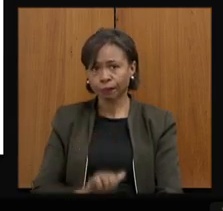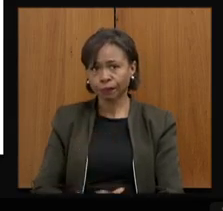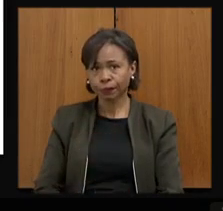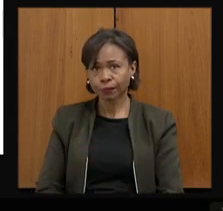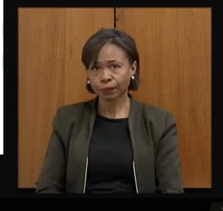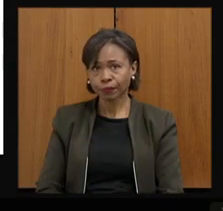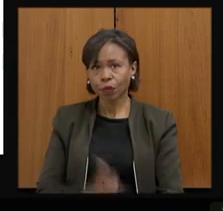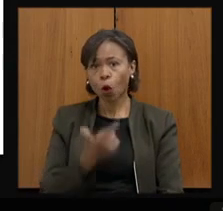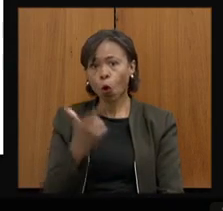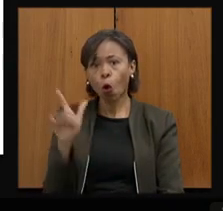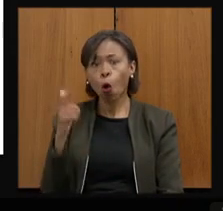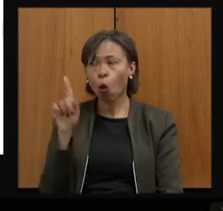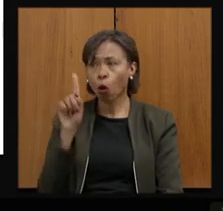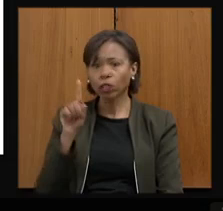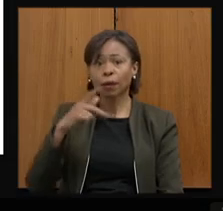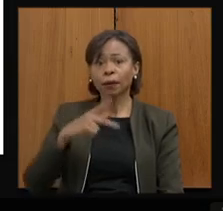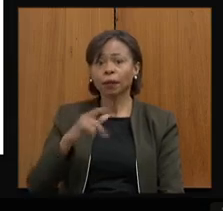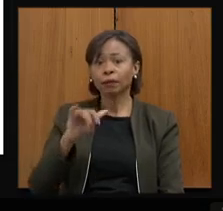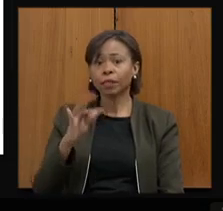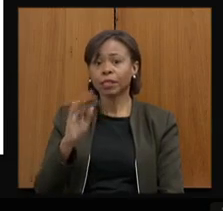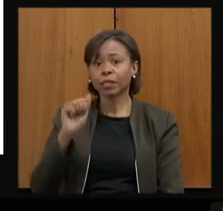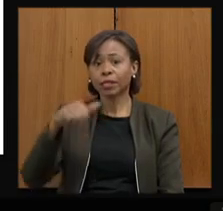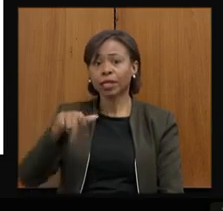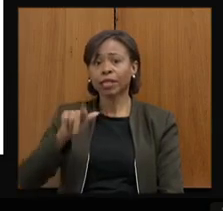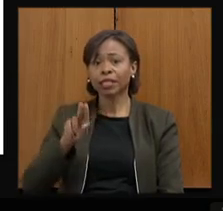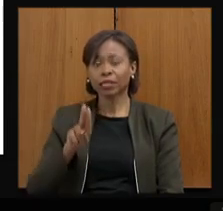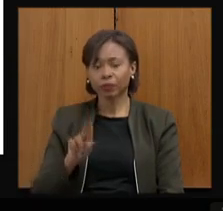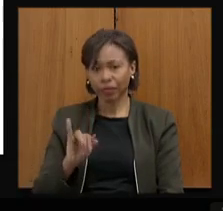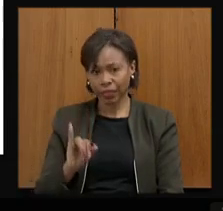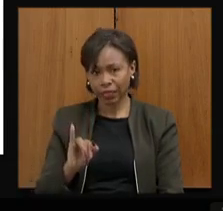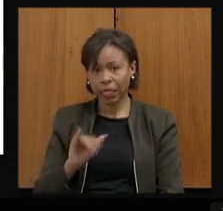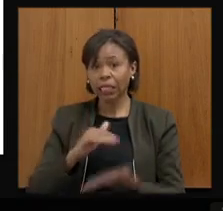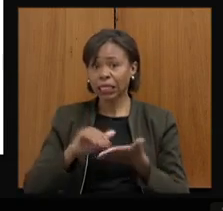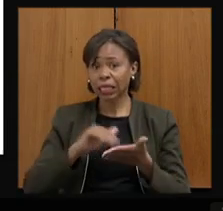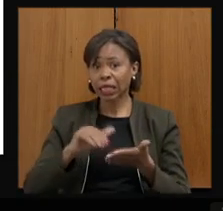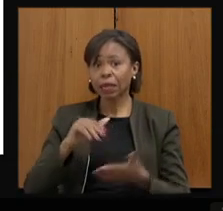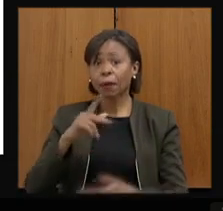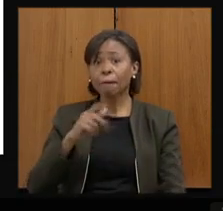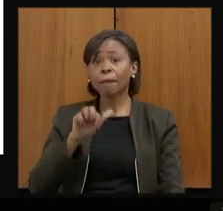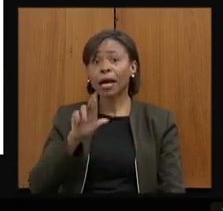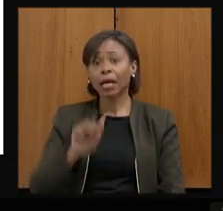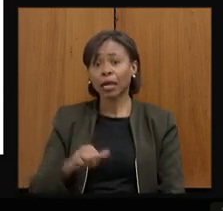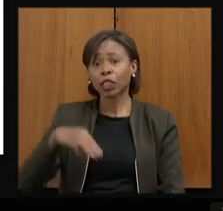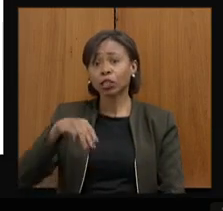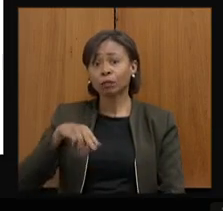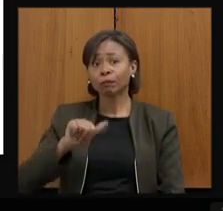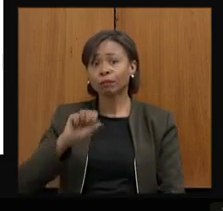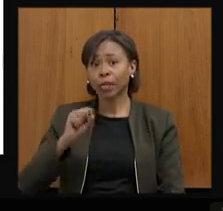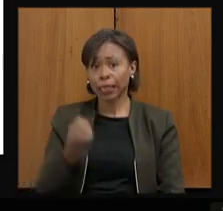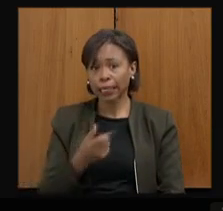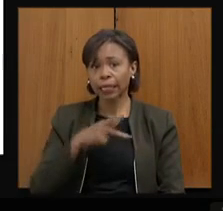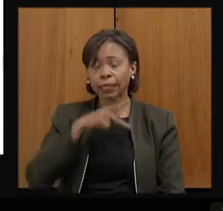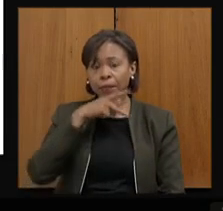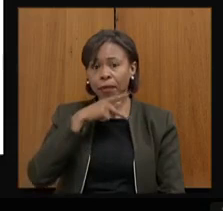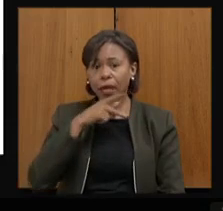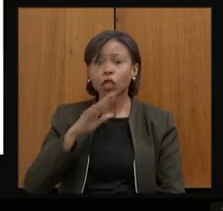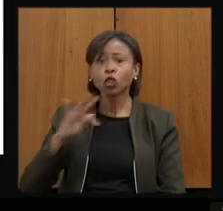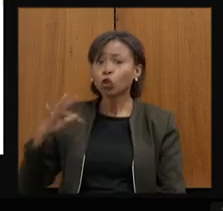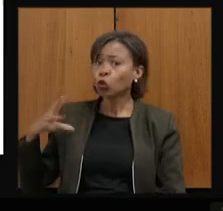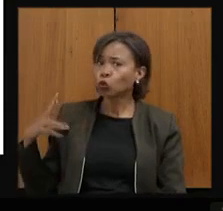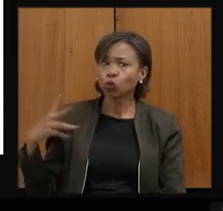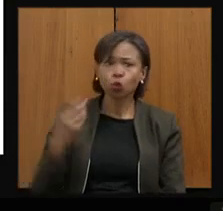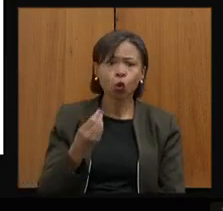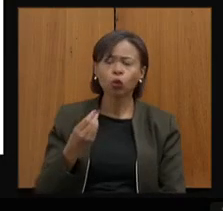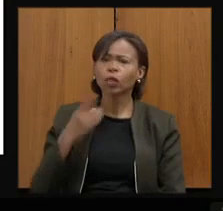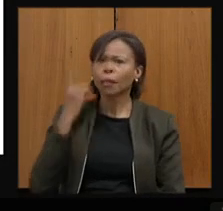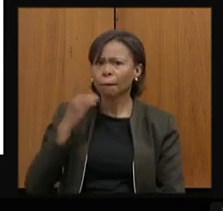A próxima, em Pitangui, na superintendência de Pará de Minas, a gente pode ver como todos os deputados que têm me